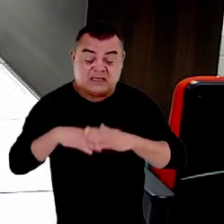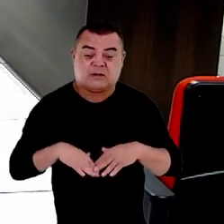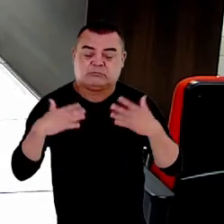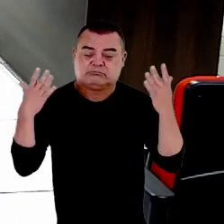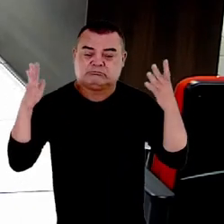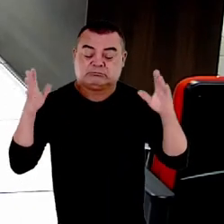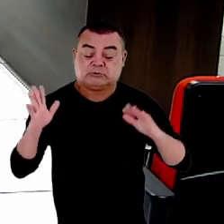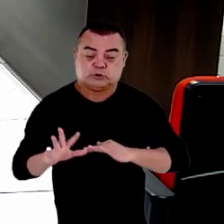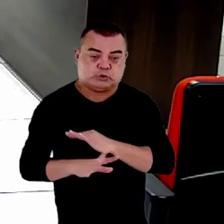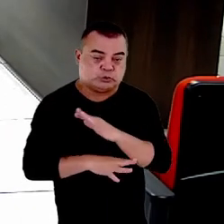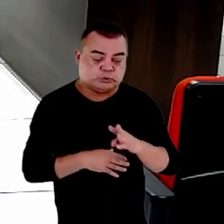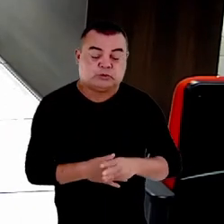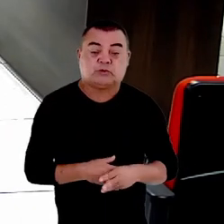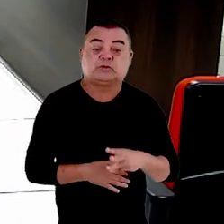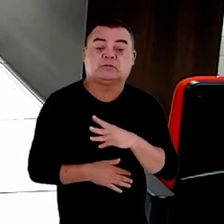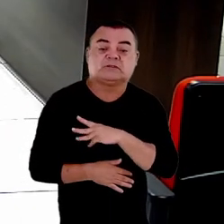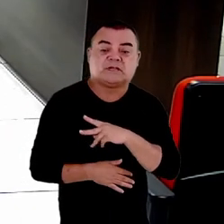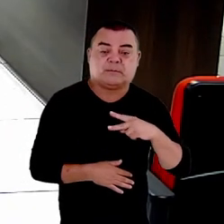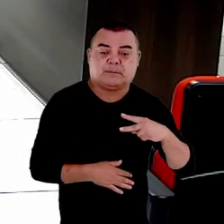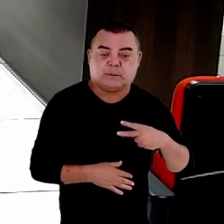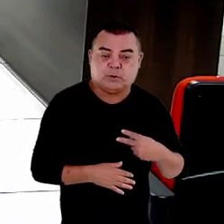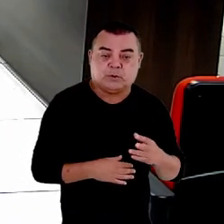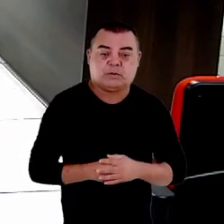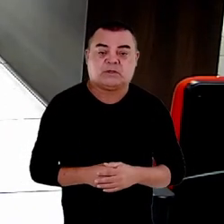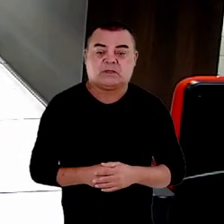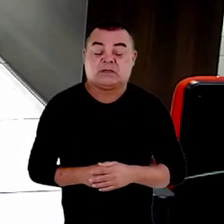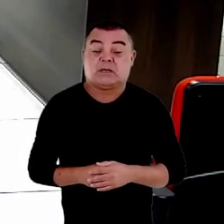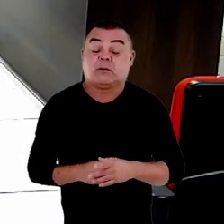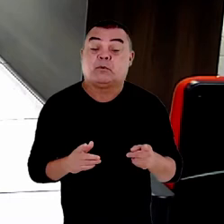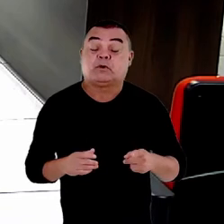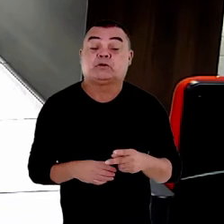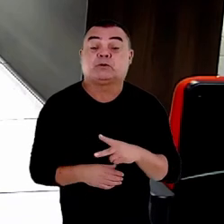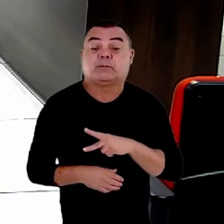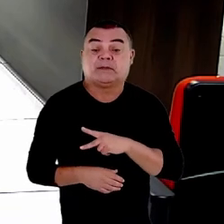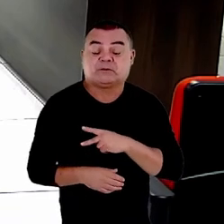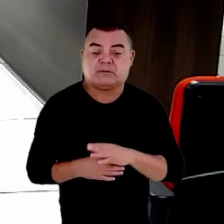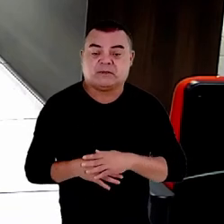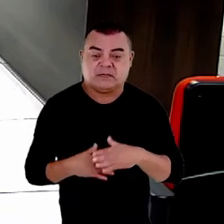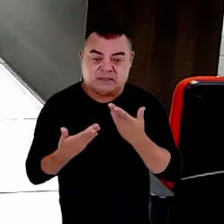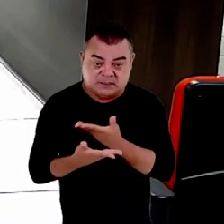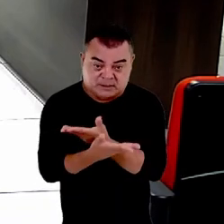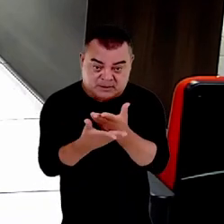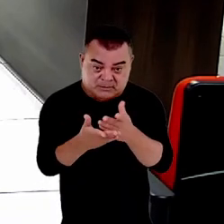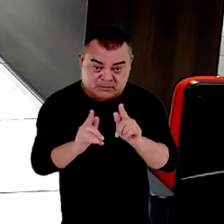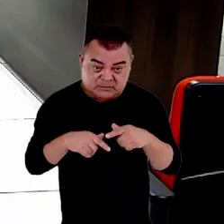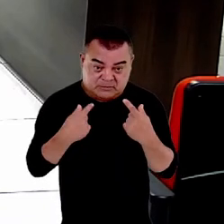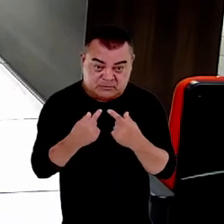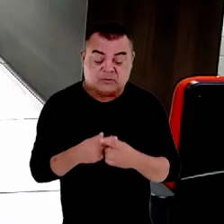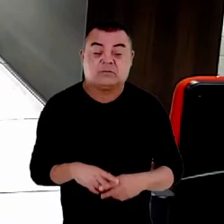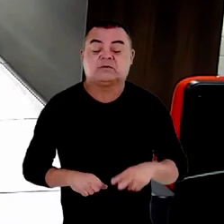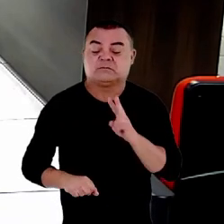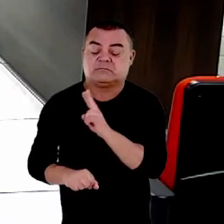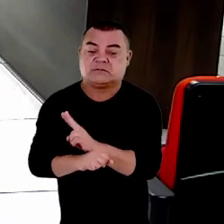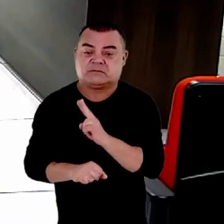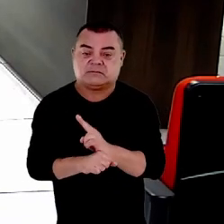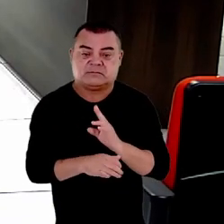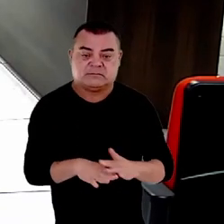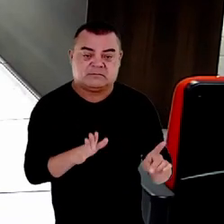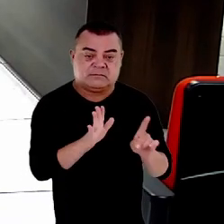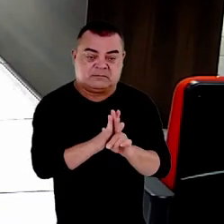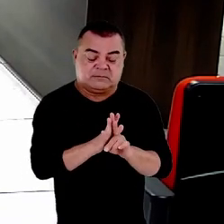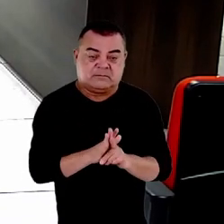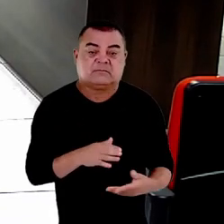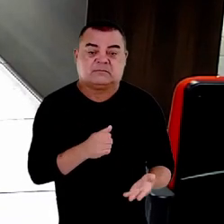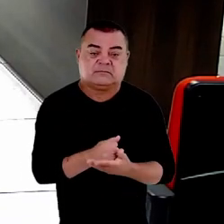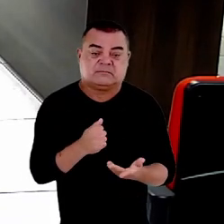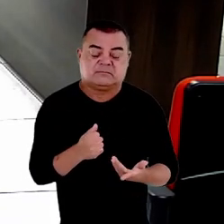todo o Conselho Nacional do Ministério Público mas muito particularmente a Vossa Comissão de Defesa dos Direitos Fundamentais por